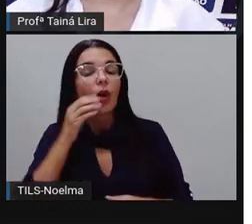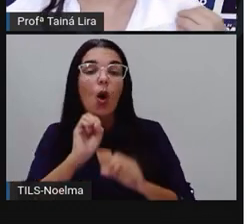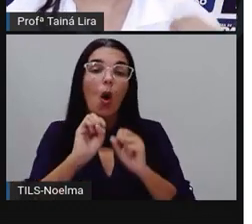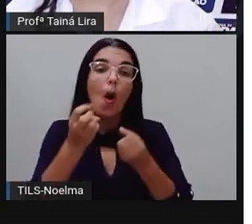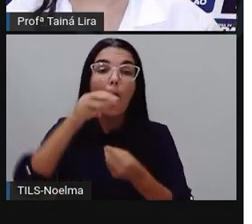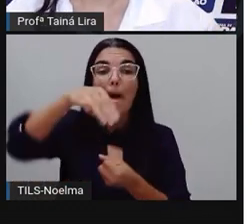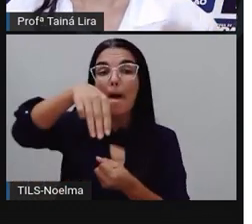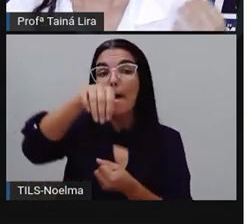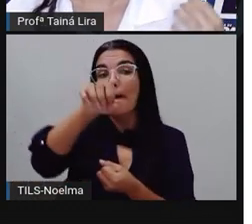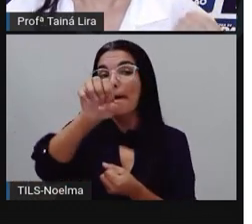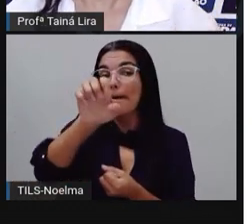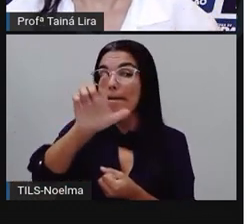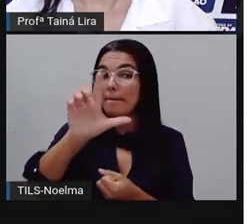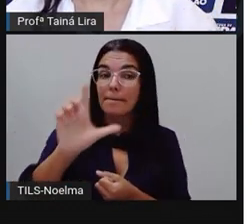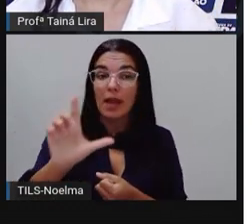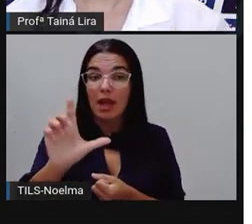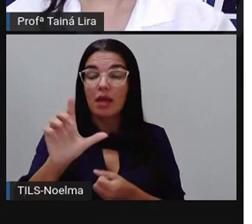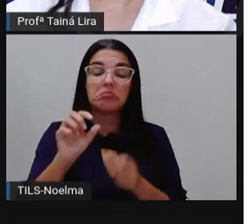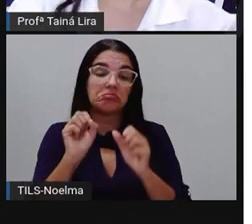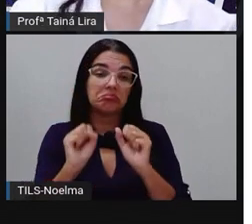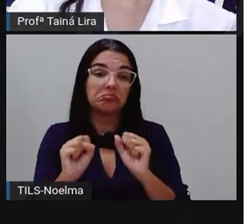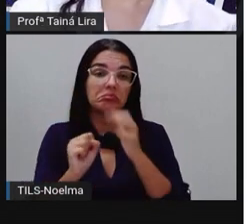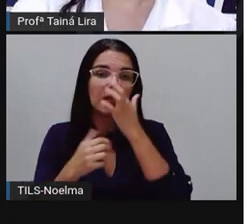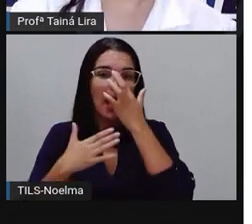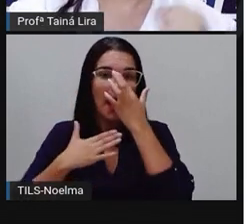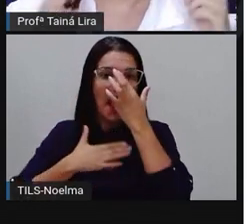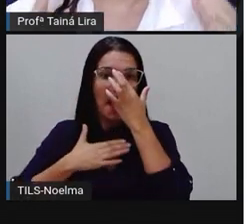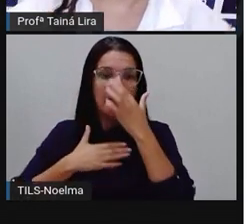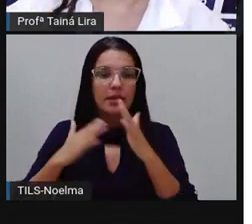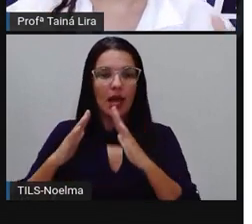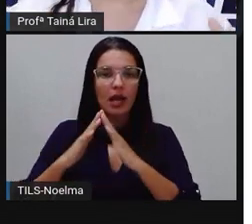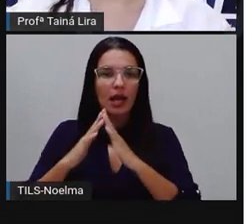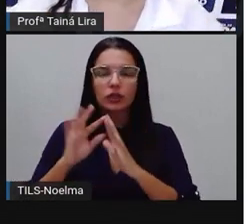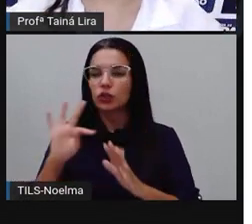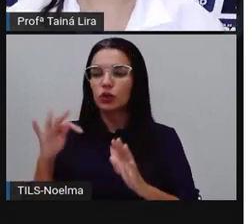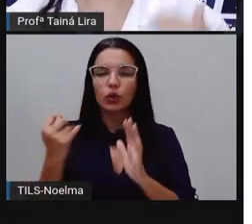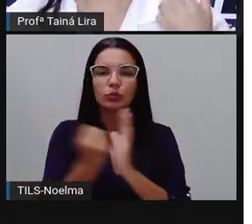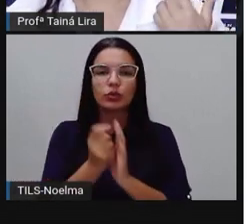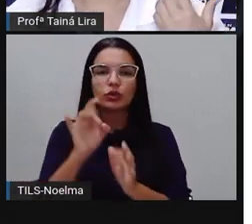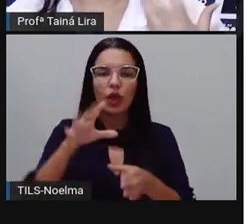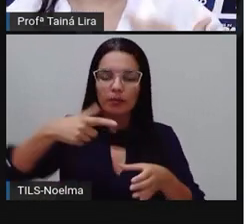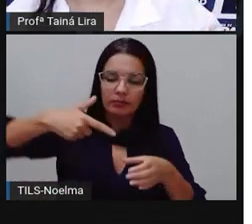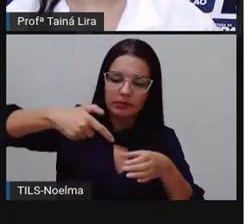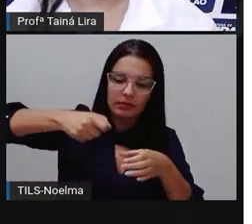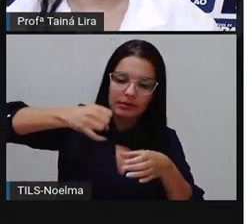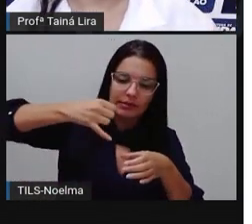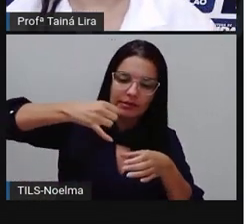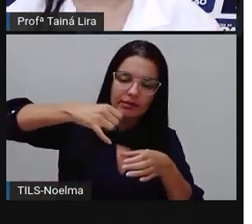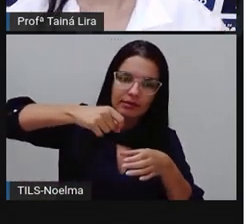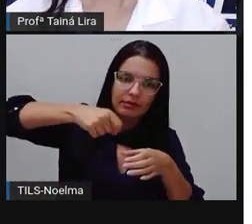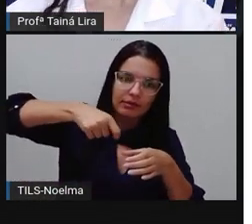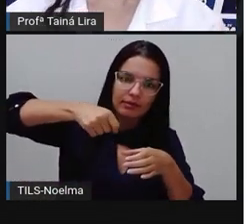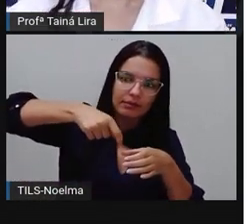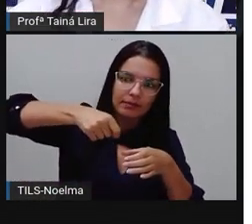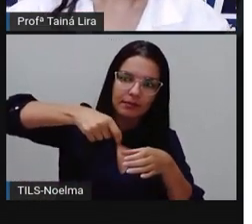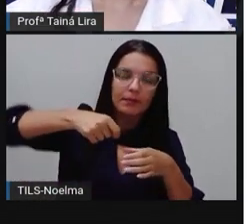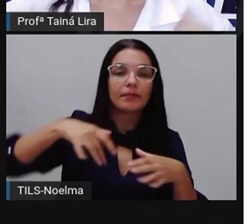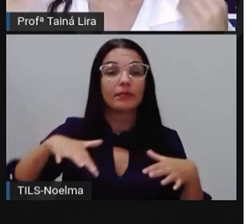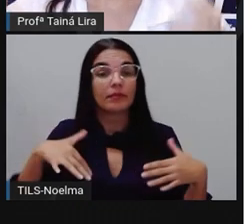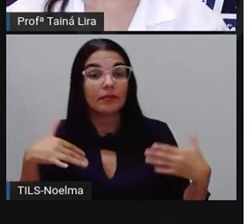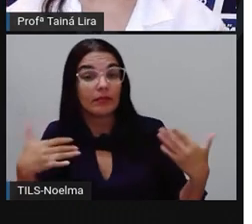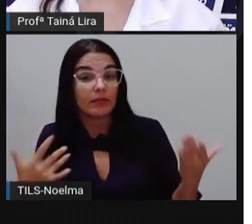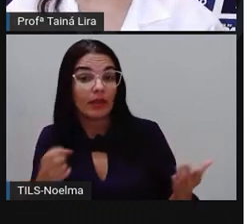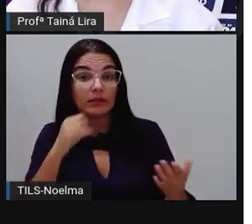se você tiver. De repente, você fala assim, Pró, na minha casa, todo mundo só toma adoçante. Você pode colocar adoçante. Ou,